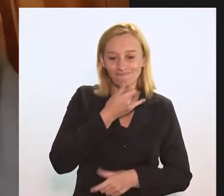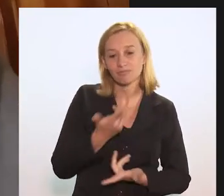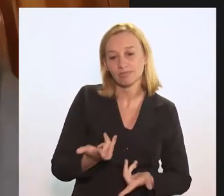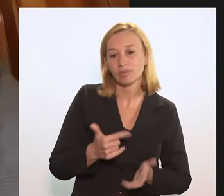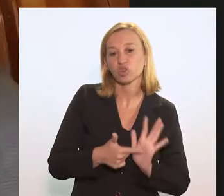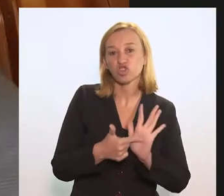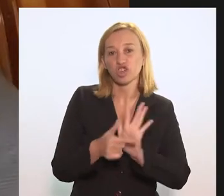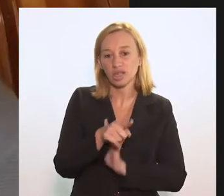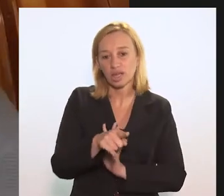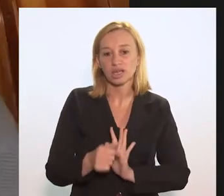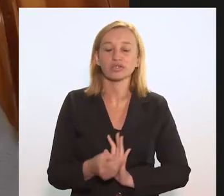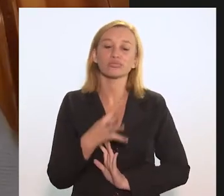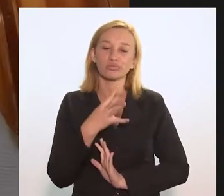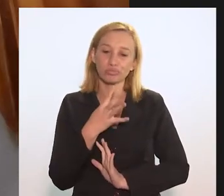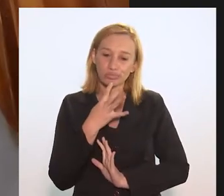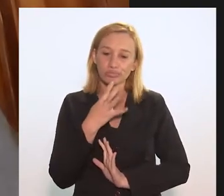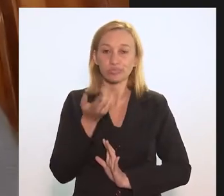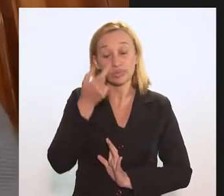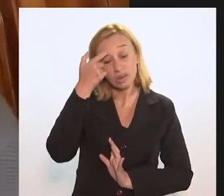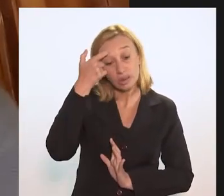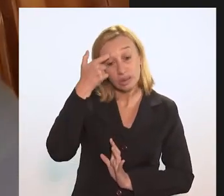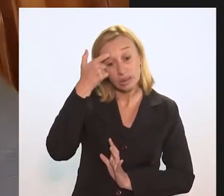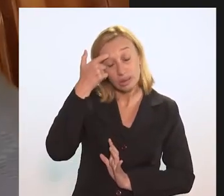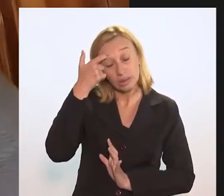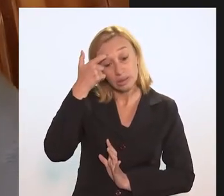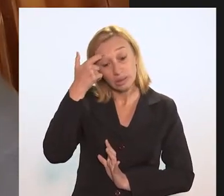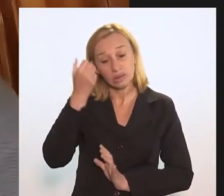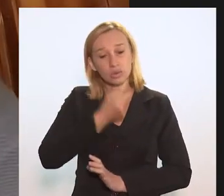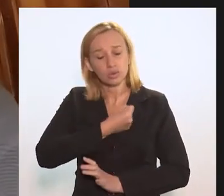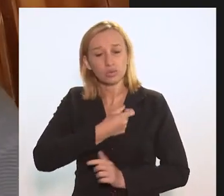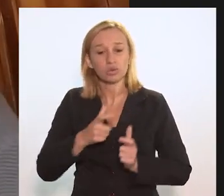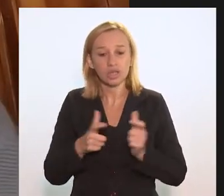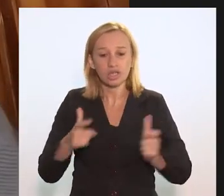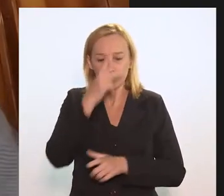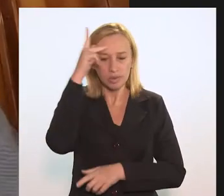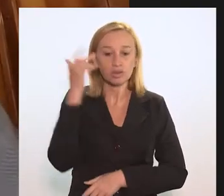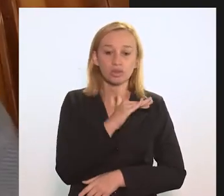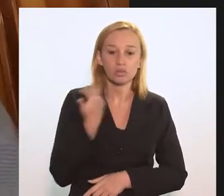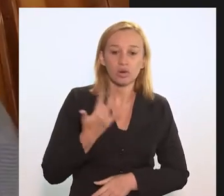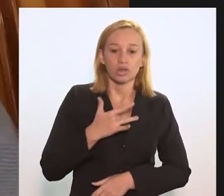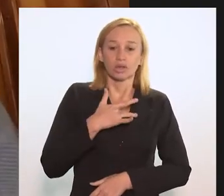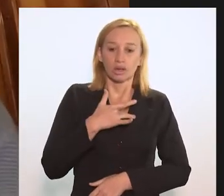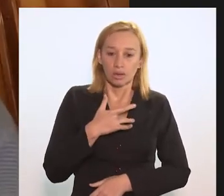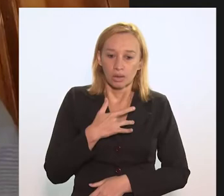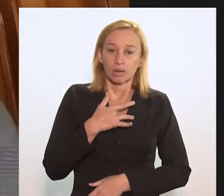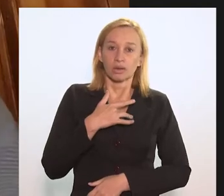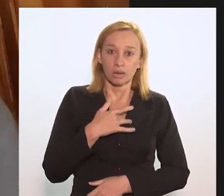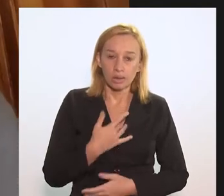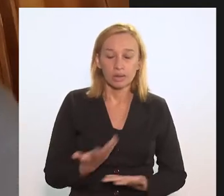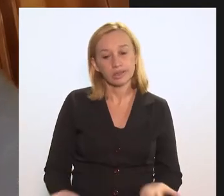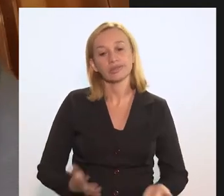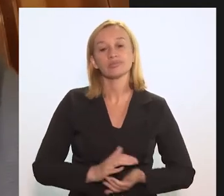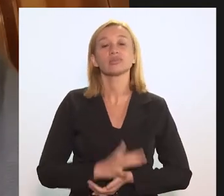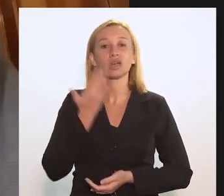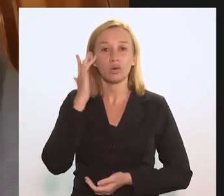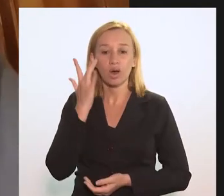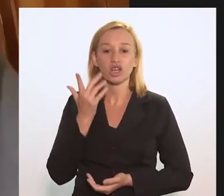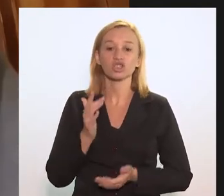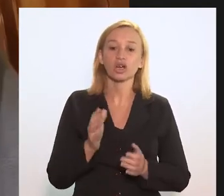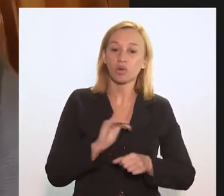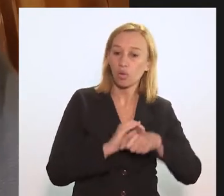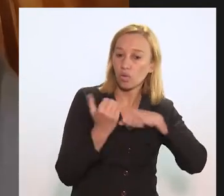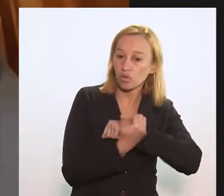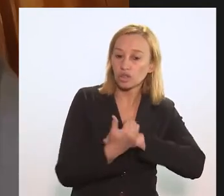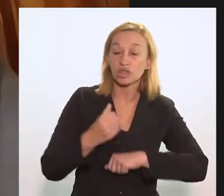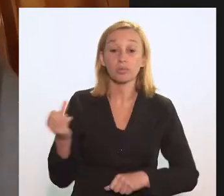infelizmente, vem apontando aí um recrudescimento, um aumento significativo dos casos e de mortalidade por tuberculose. Então, acho